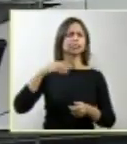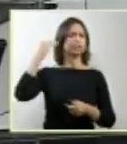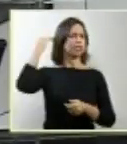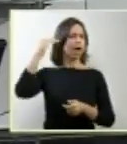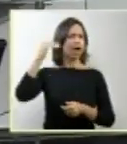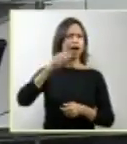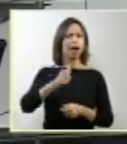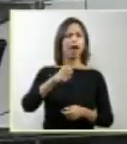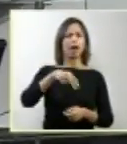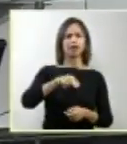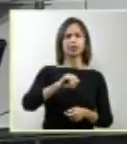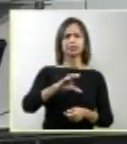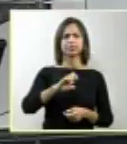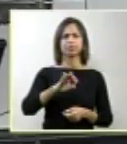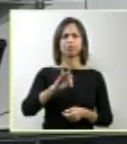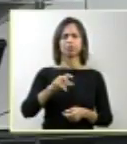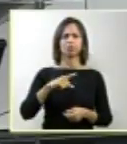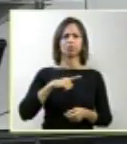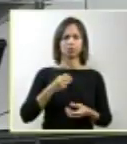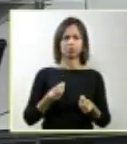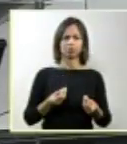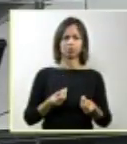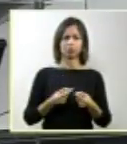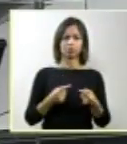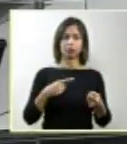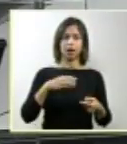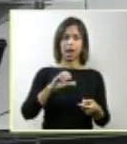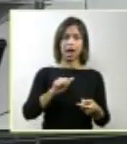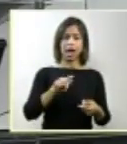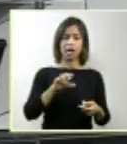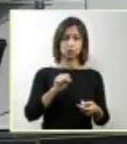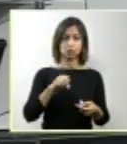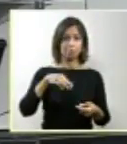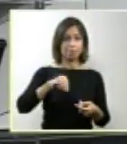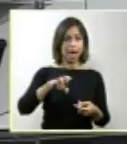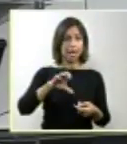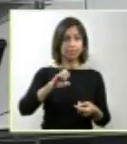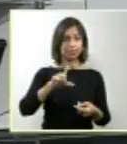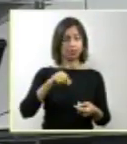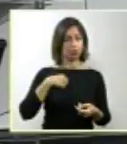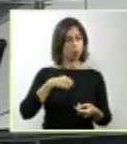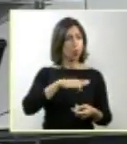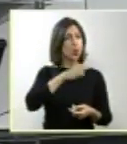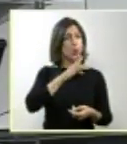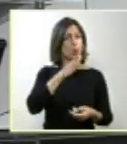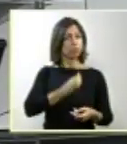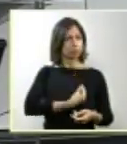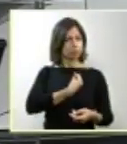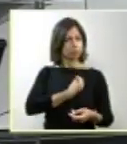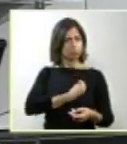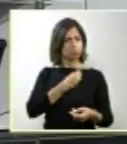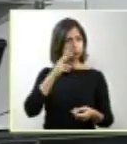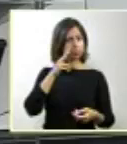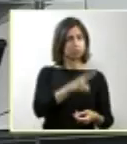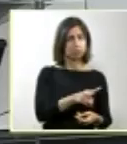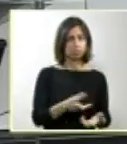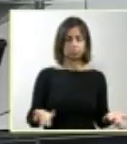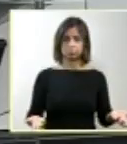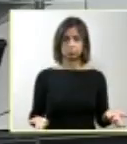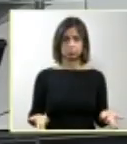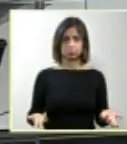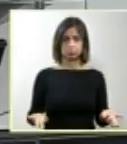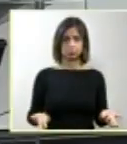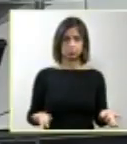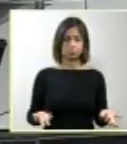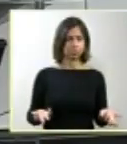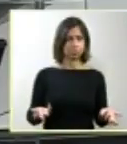dias, ou no máximo semanas, é o caso da Marcela que eu conheci pessoalmente e patrocínio paulista um ano e oito meses, e eu não posso acreditar que